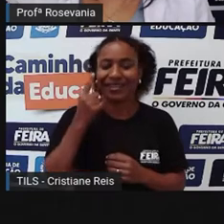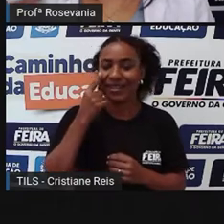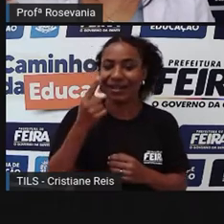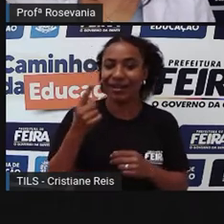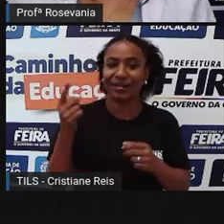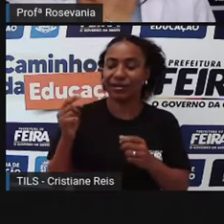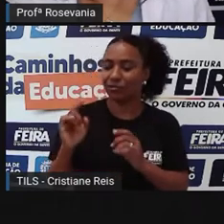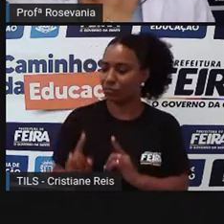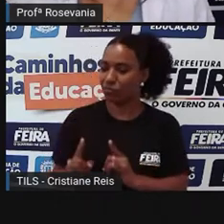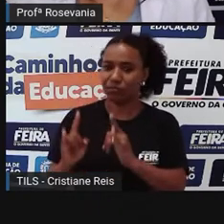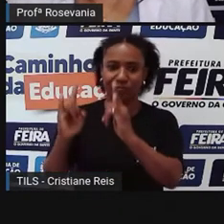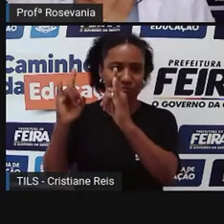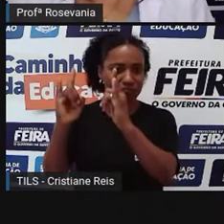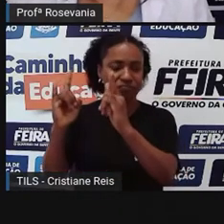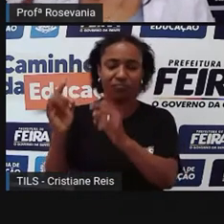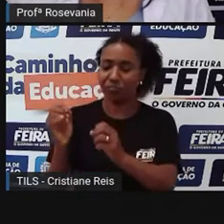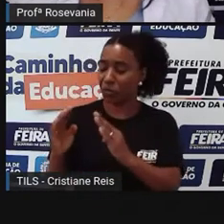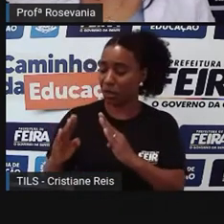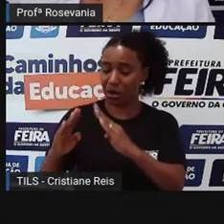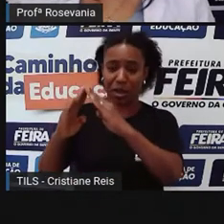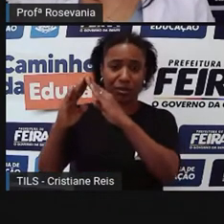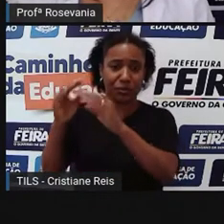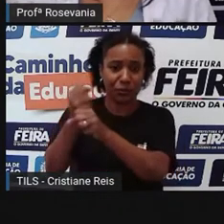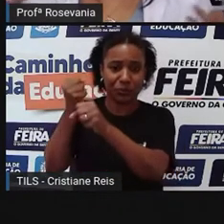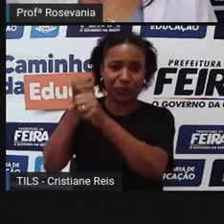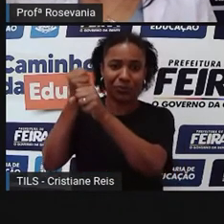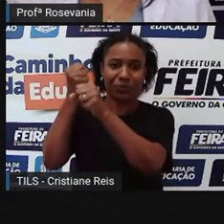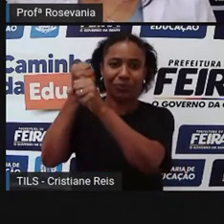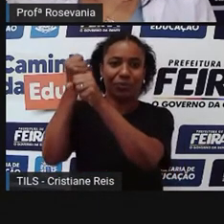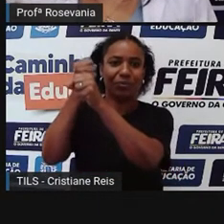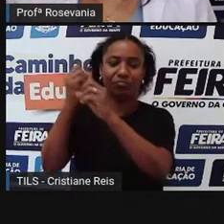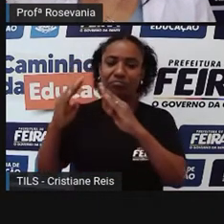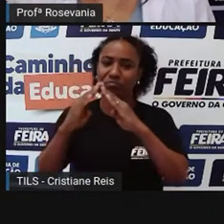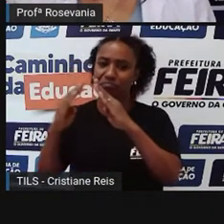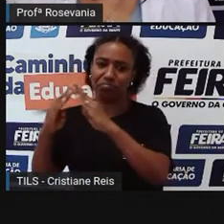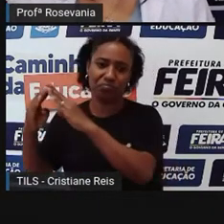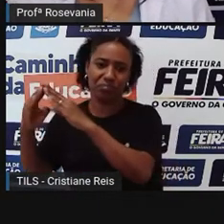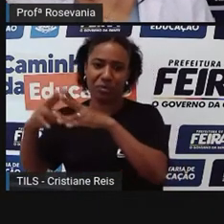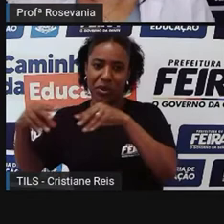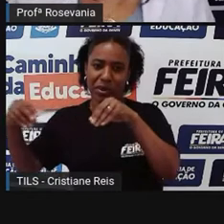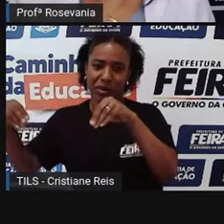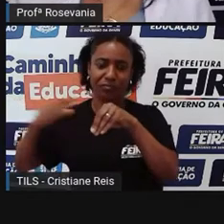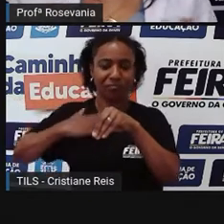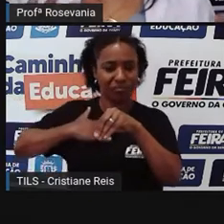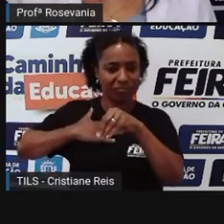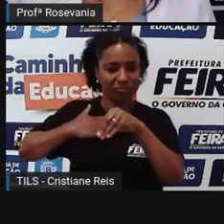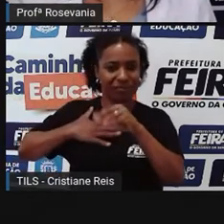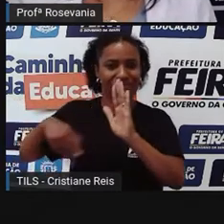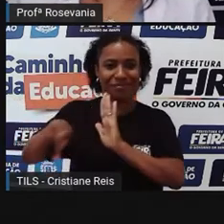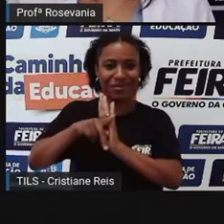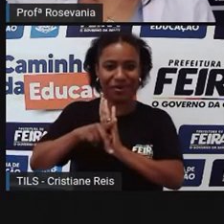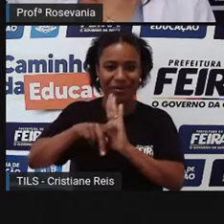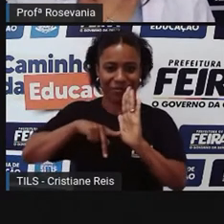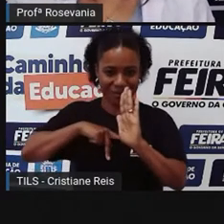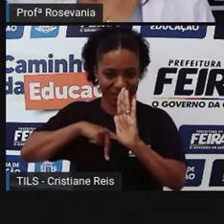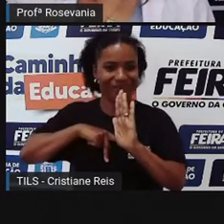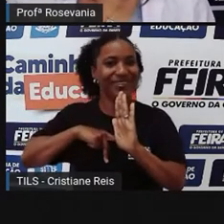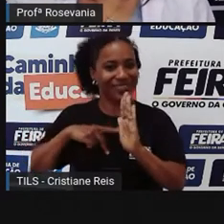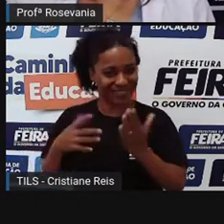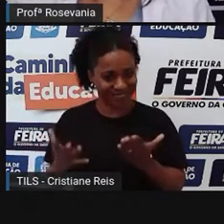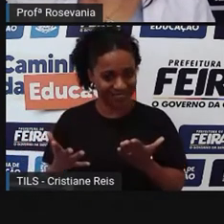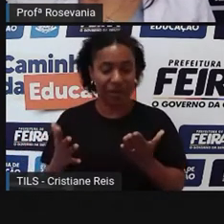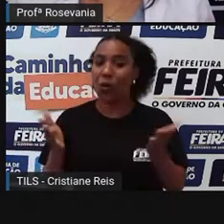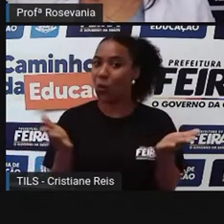natural em que você compra o terreno, faz sua casa do seu jeito, lá do seu tamanho, tudo direitinho, naquela rua lá que você comprou.